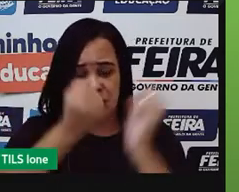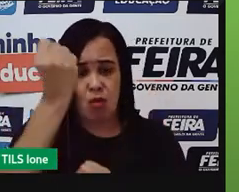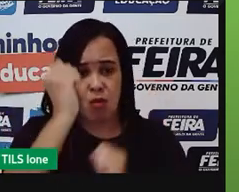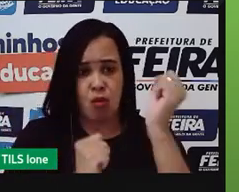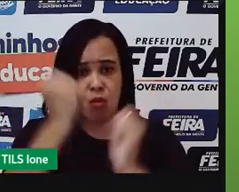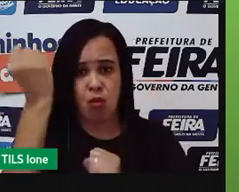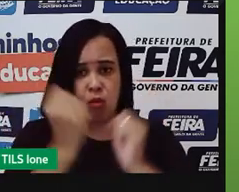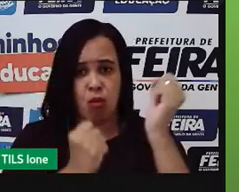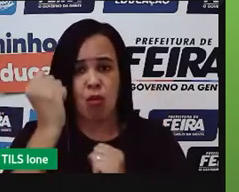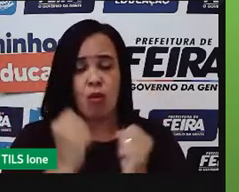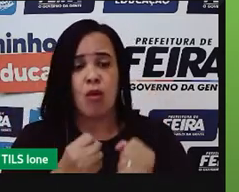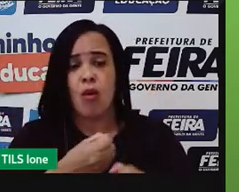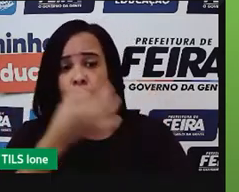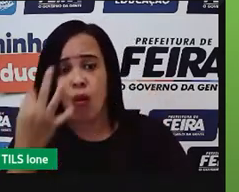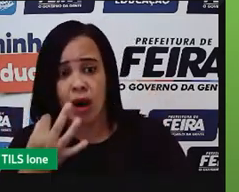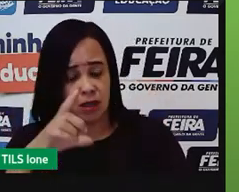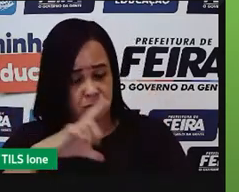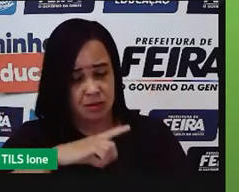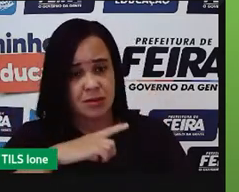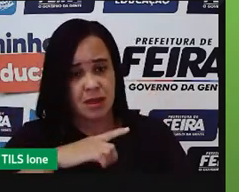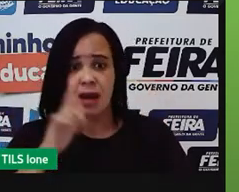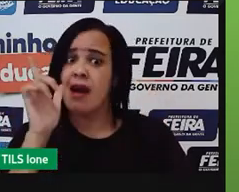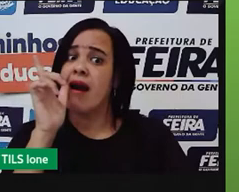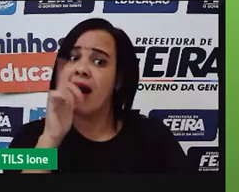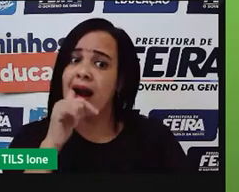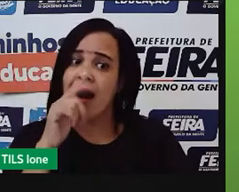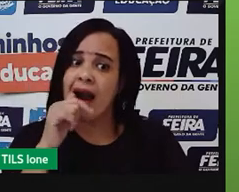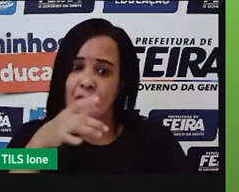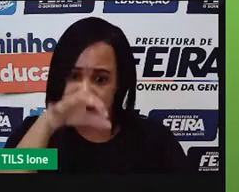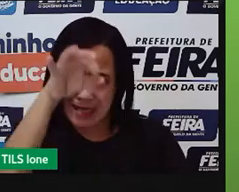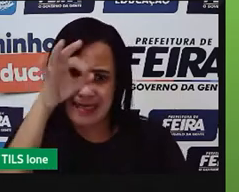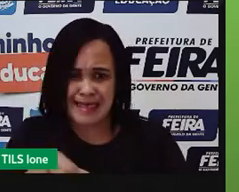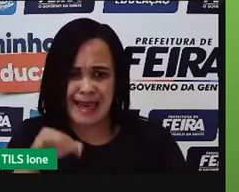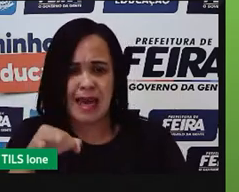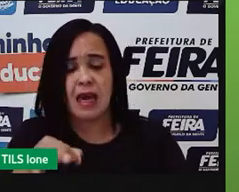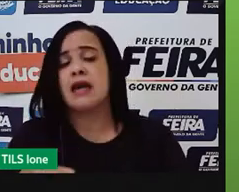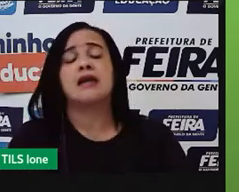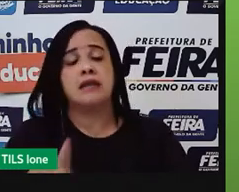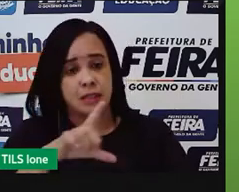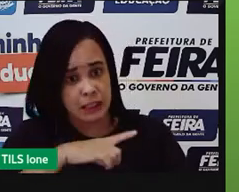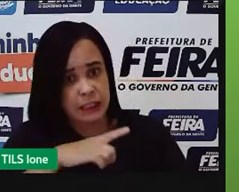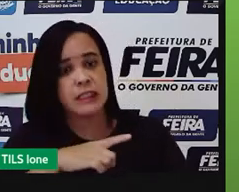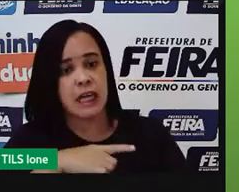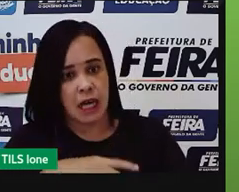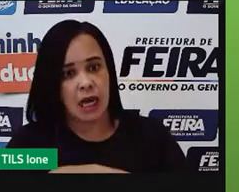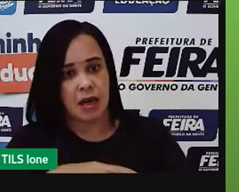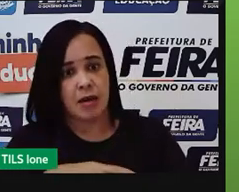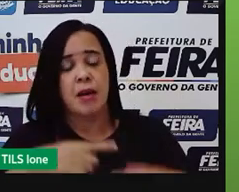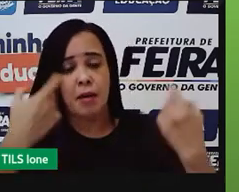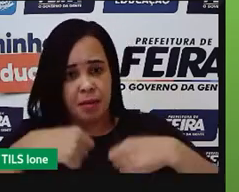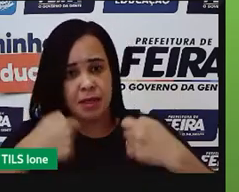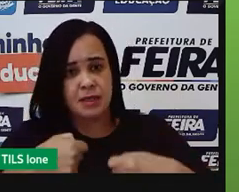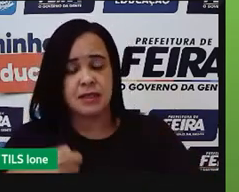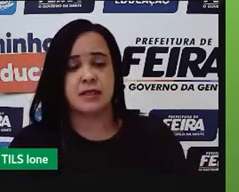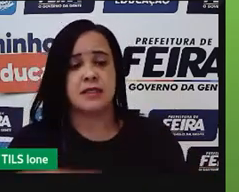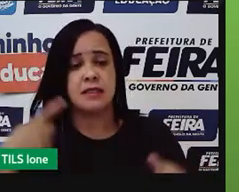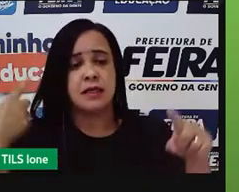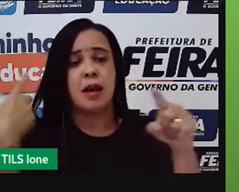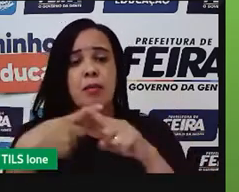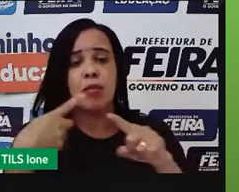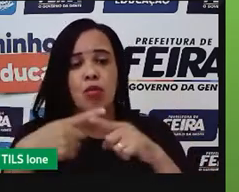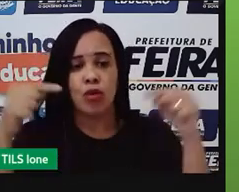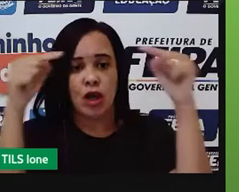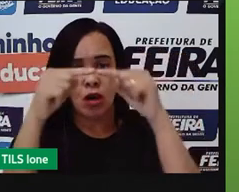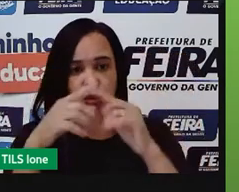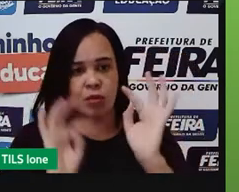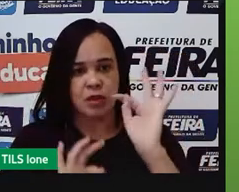controle da quantidade de água, né, o processo de irrigação que eu vou colocar ali e faz tudo praticamente automatizado, automatizado.